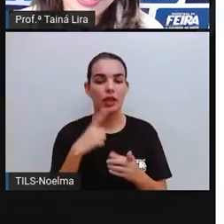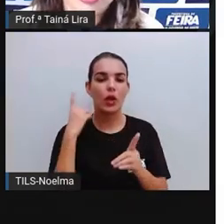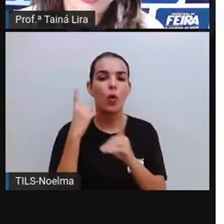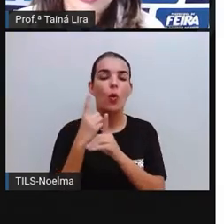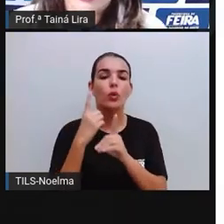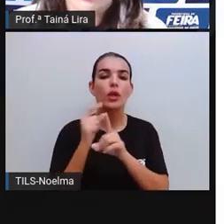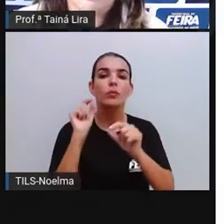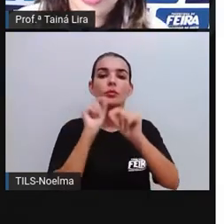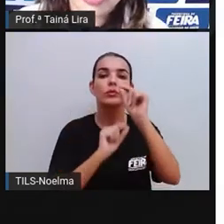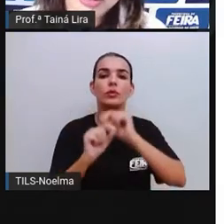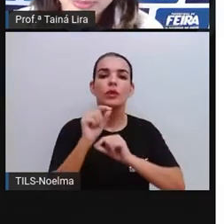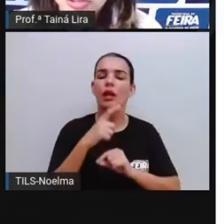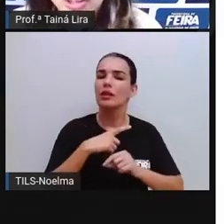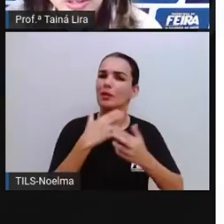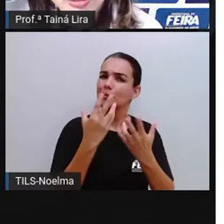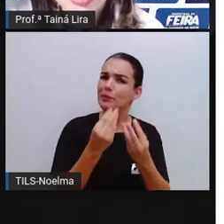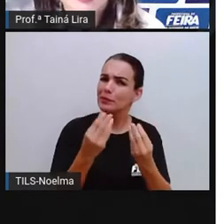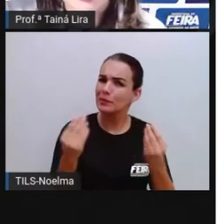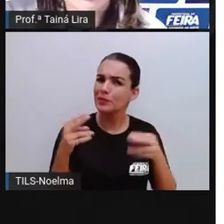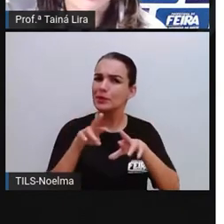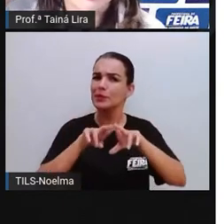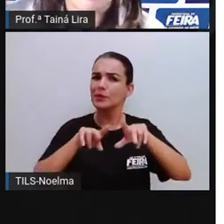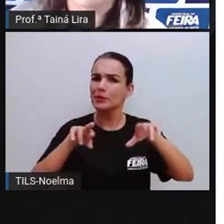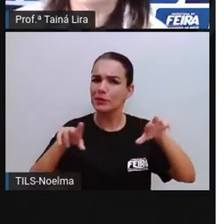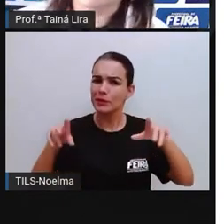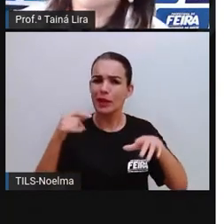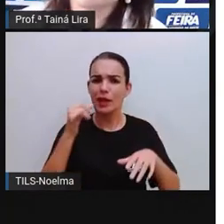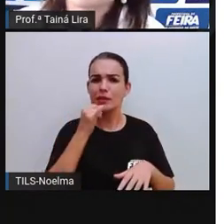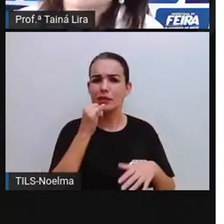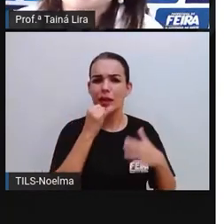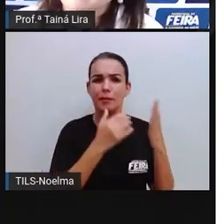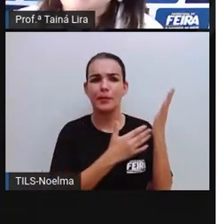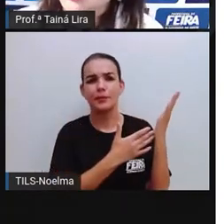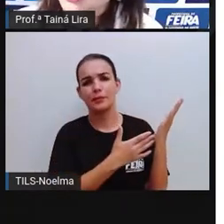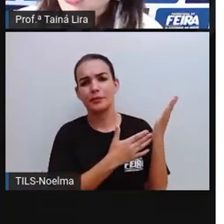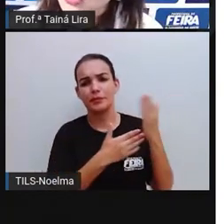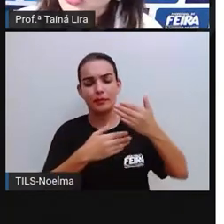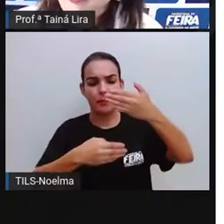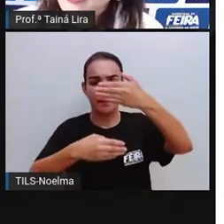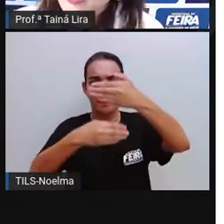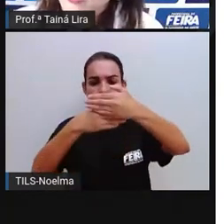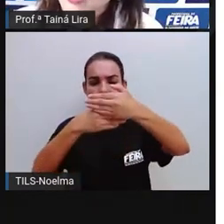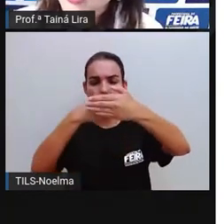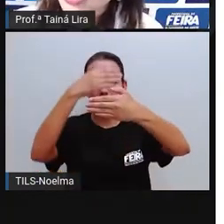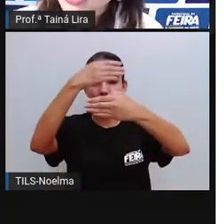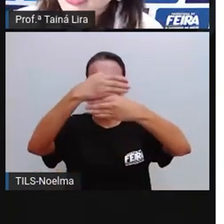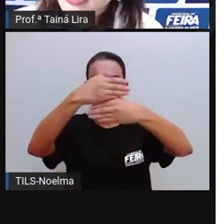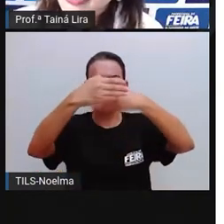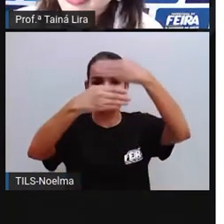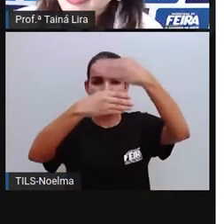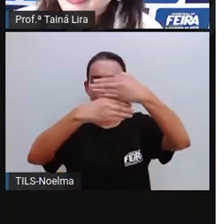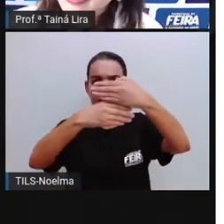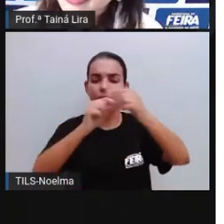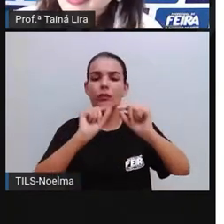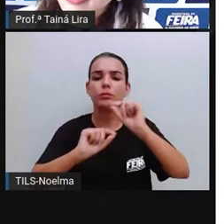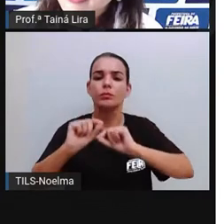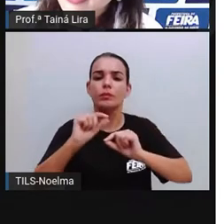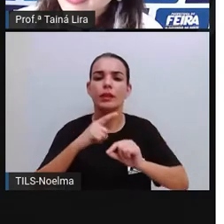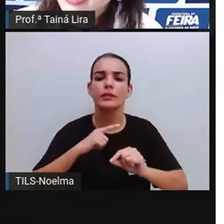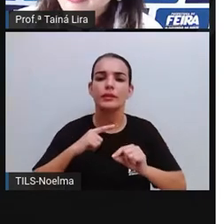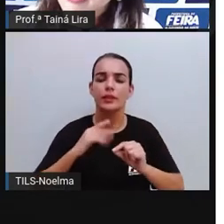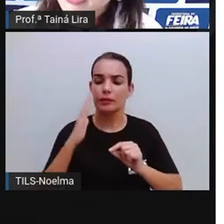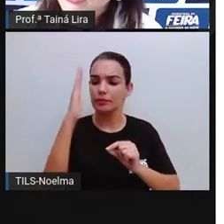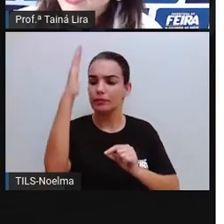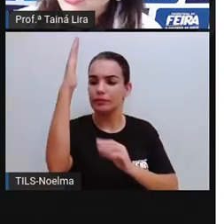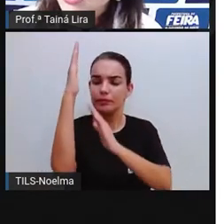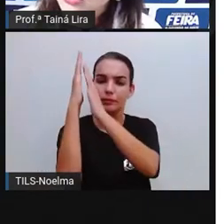quadrado em vários objetos. A Pró trouxe aqui, ó, esse tijolo, onde ele tem aqui esse